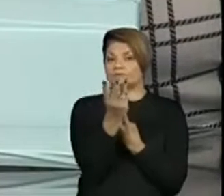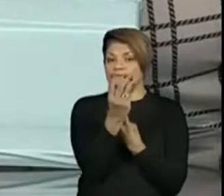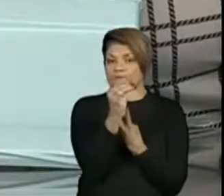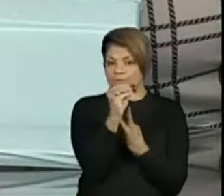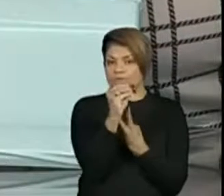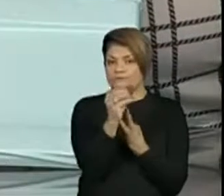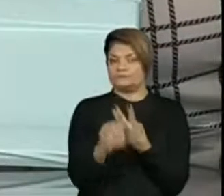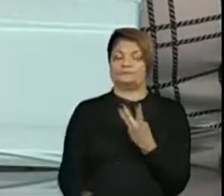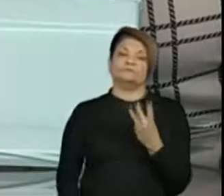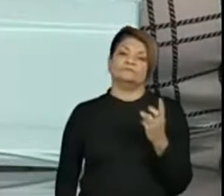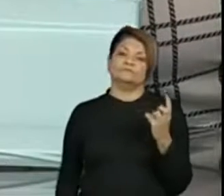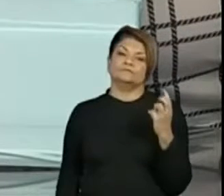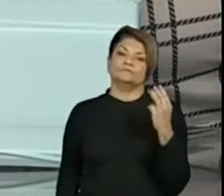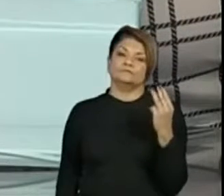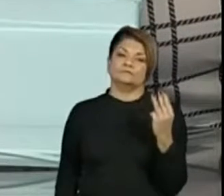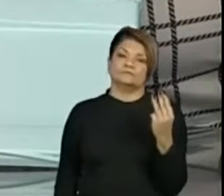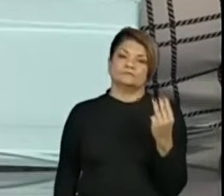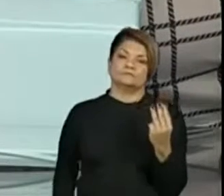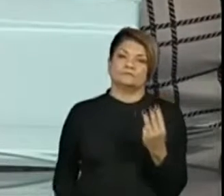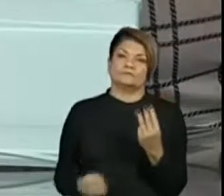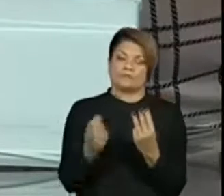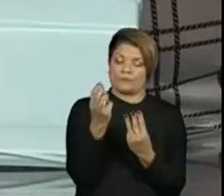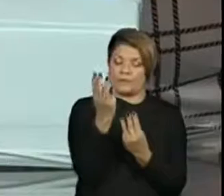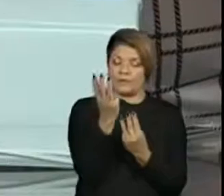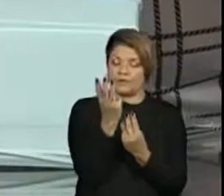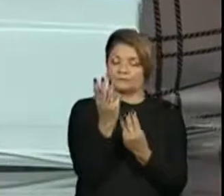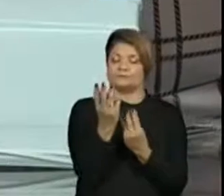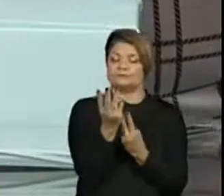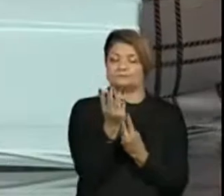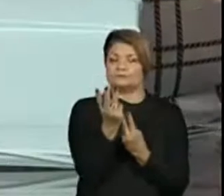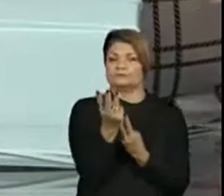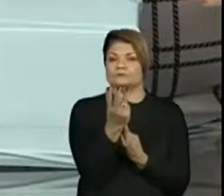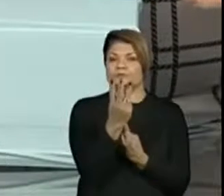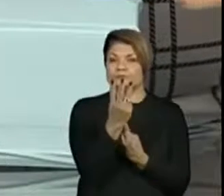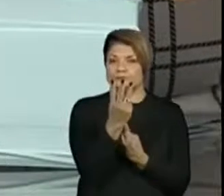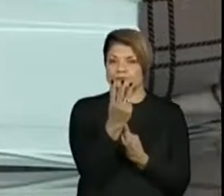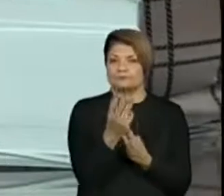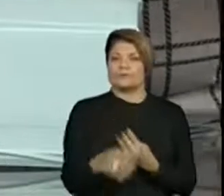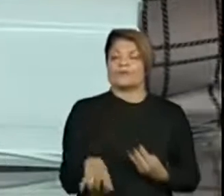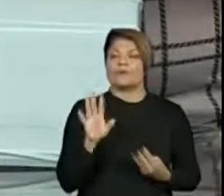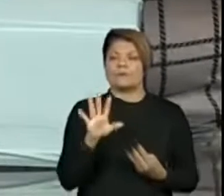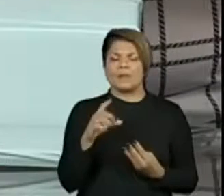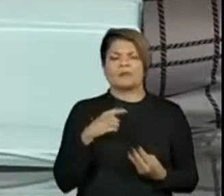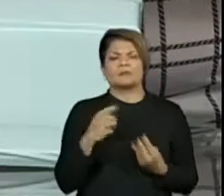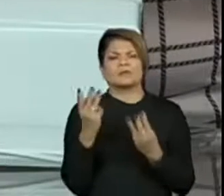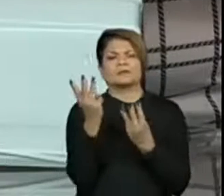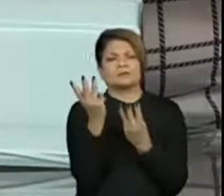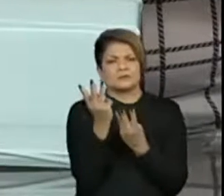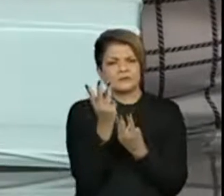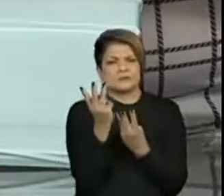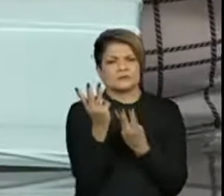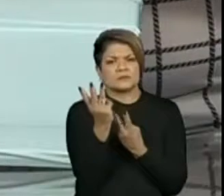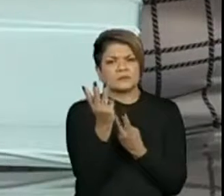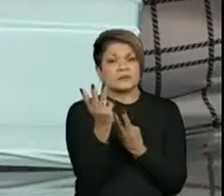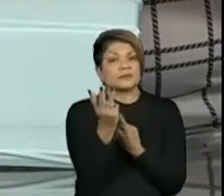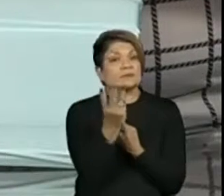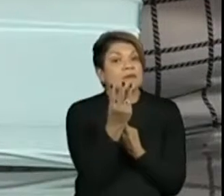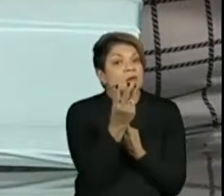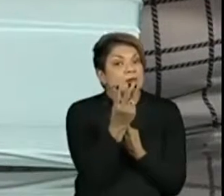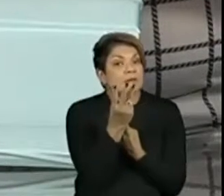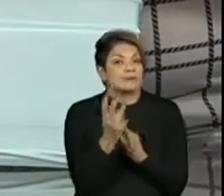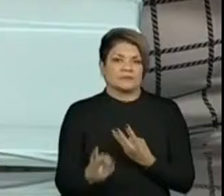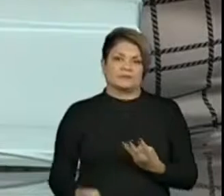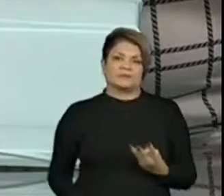com zero unidade. Mas se o número é 333, a